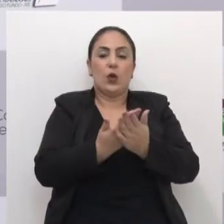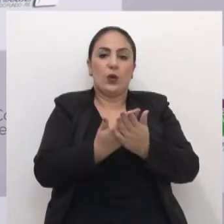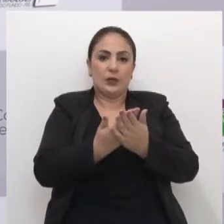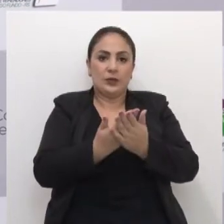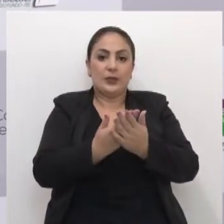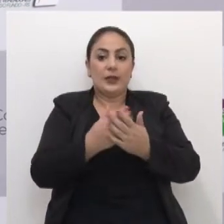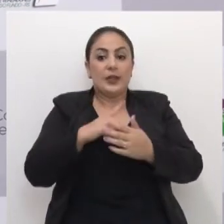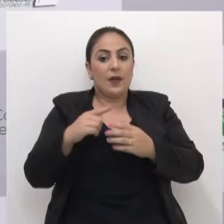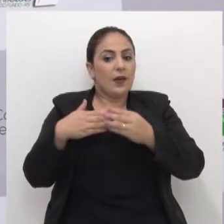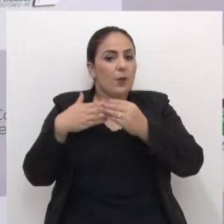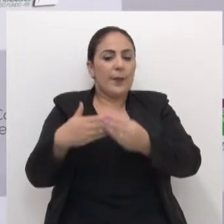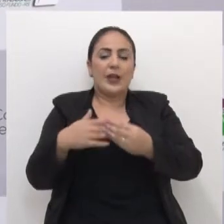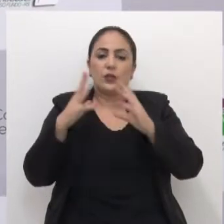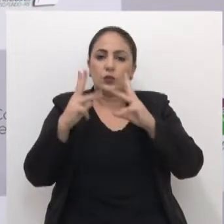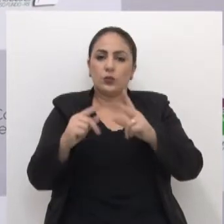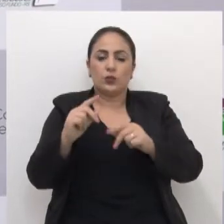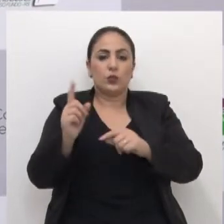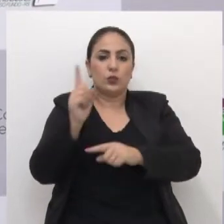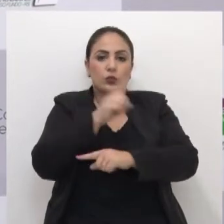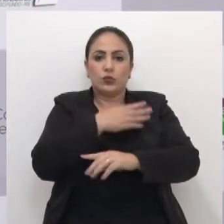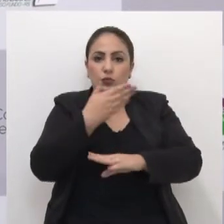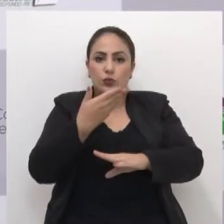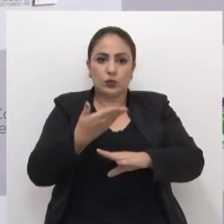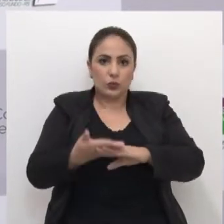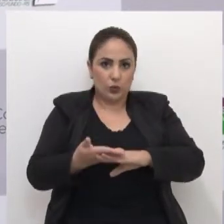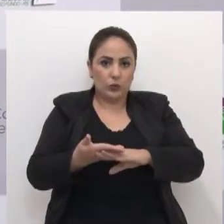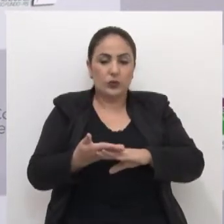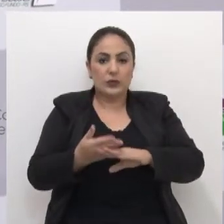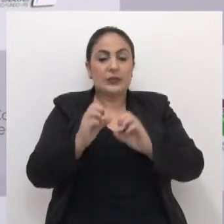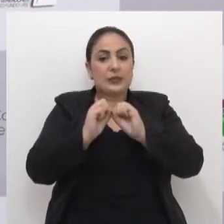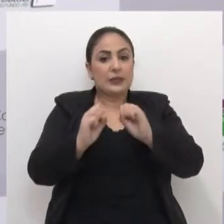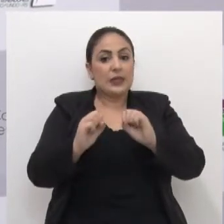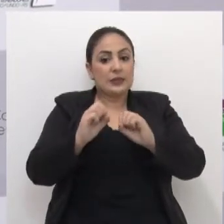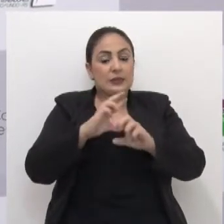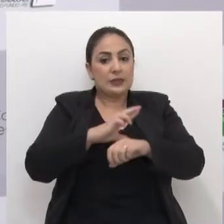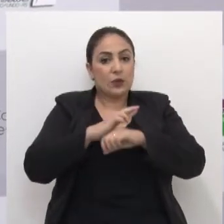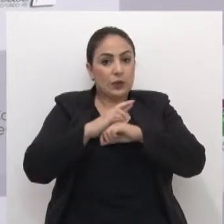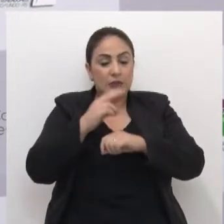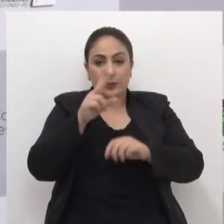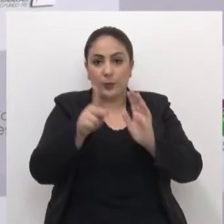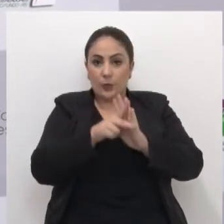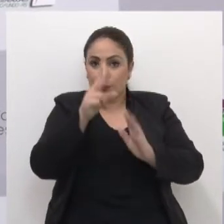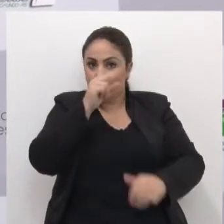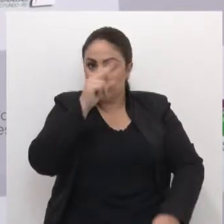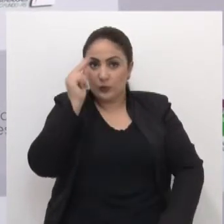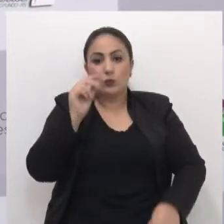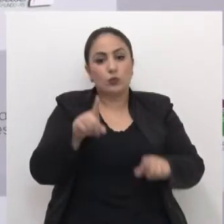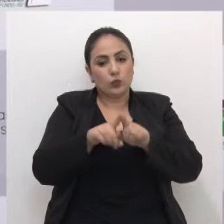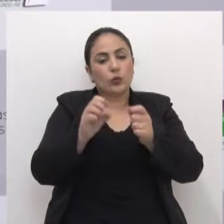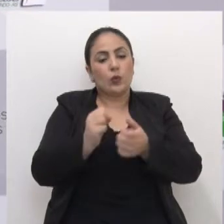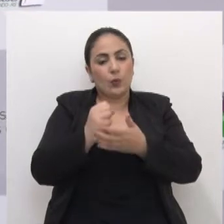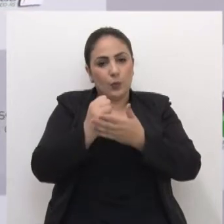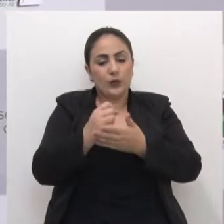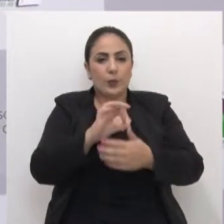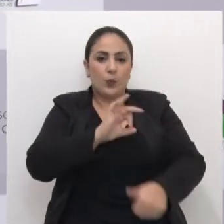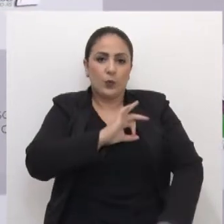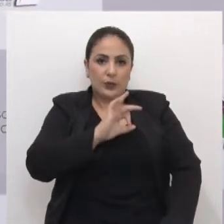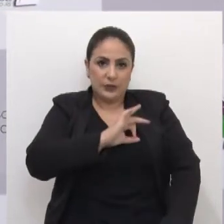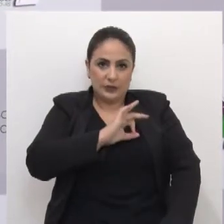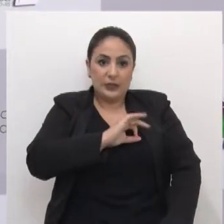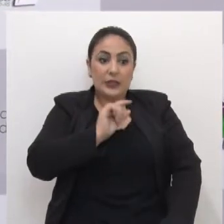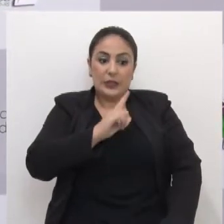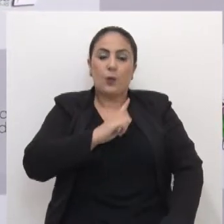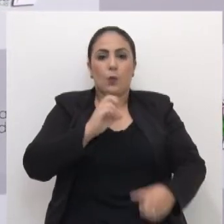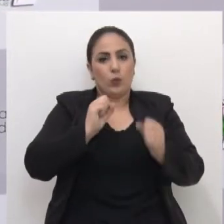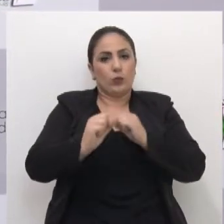câmeras serão monitoradas 24 horas pela Secretaria de Segurança do município, com o apoio, obviamente, da Brigada